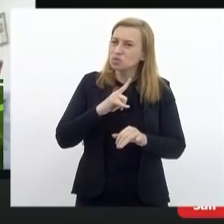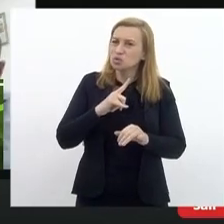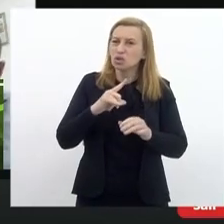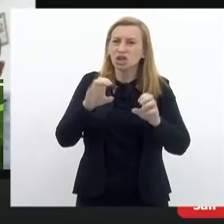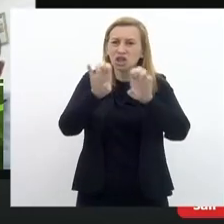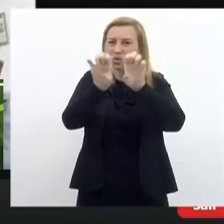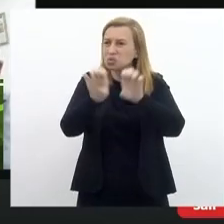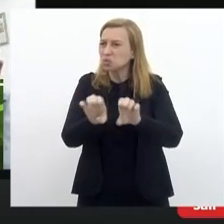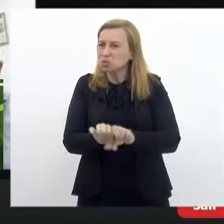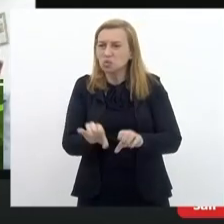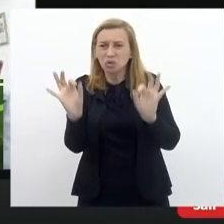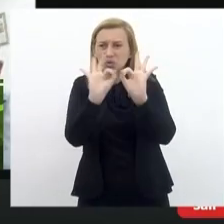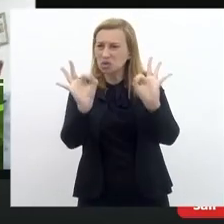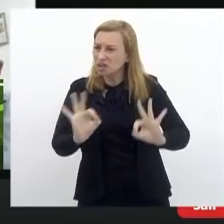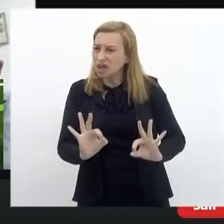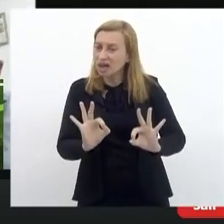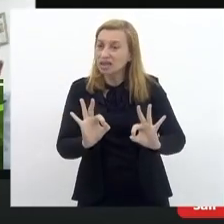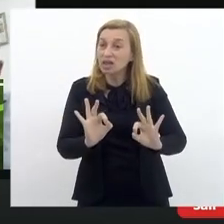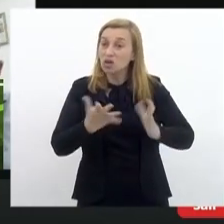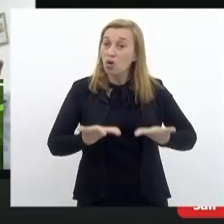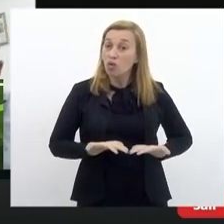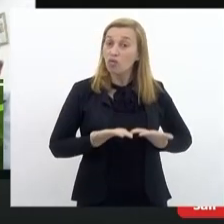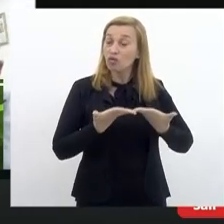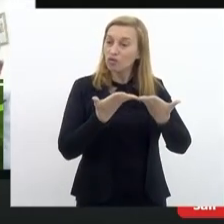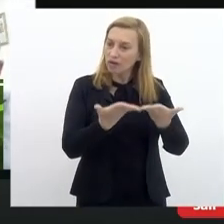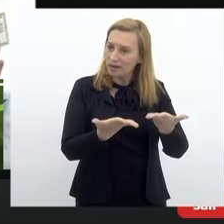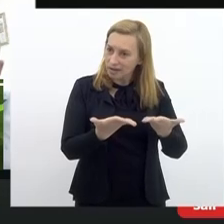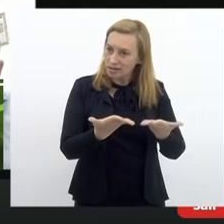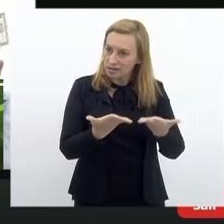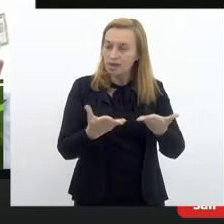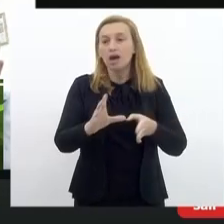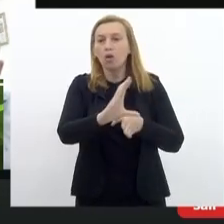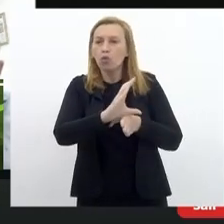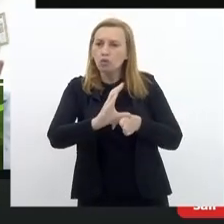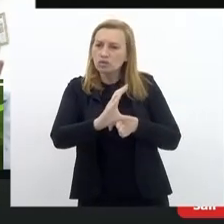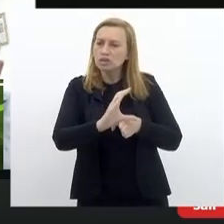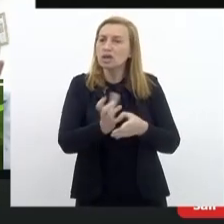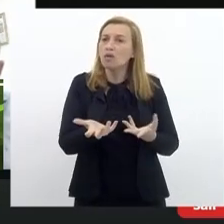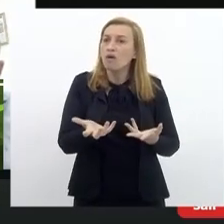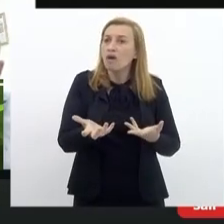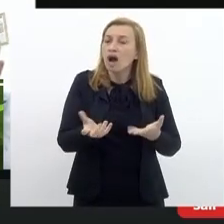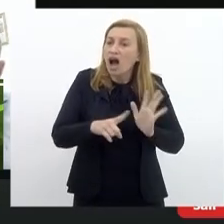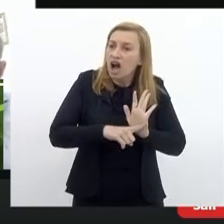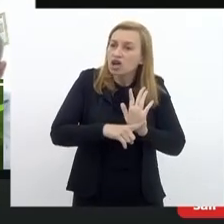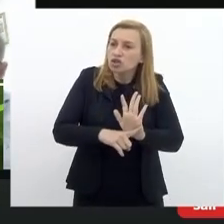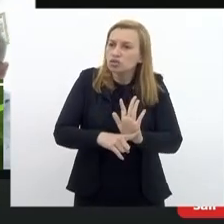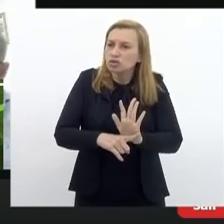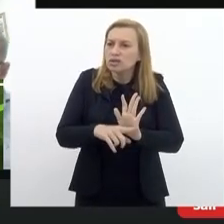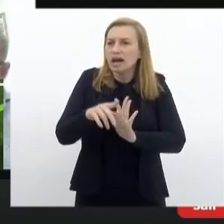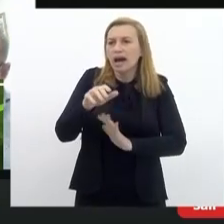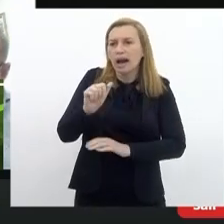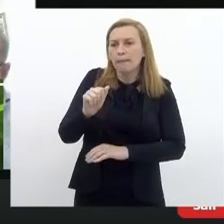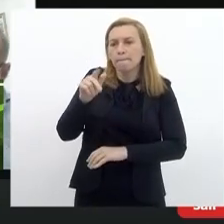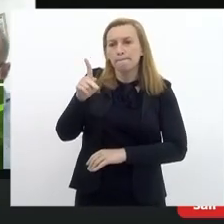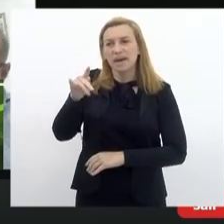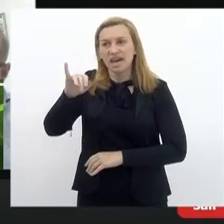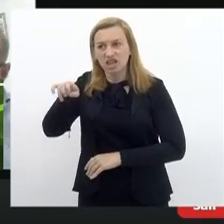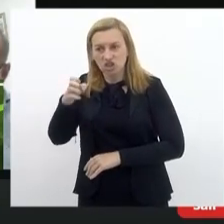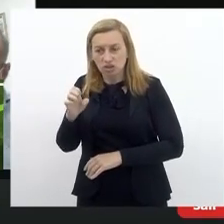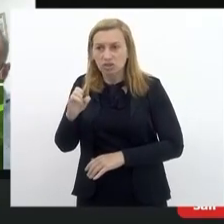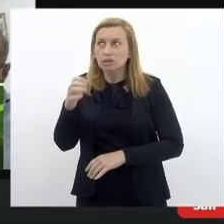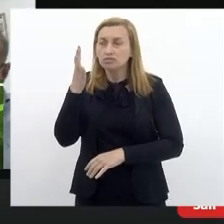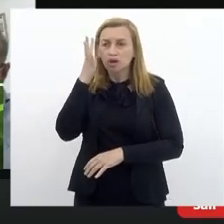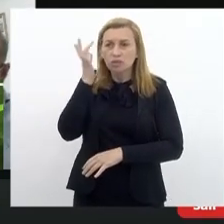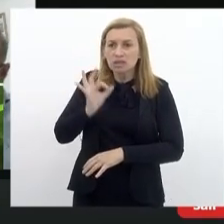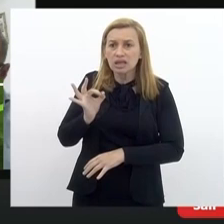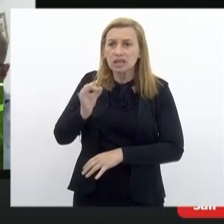isso. e oferecer ao Conselho a ajuda da DERJ. Eu não sei